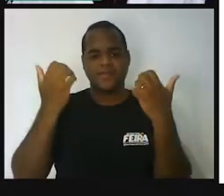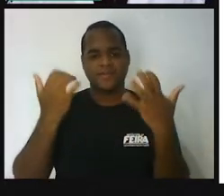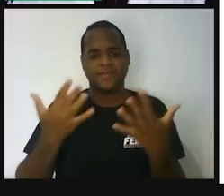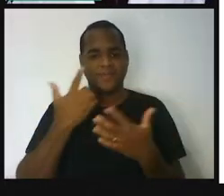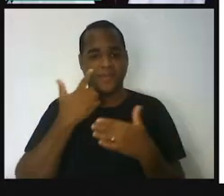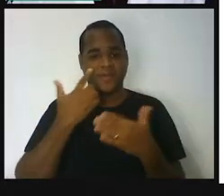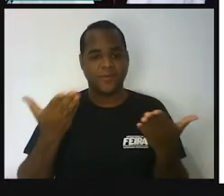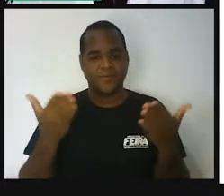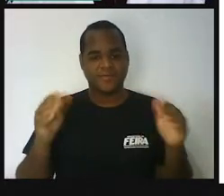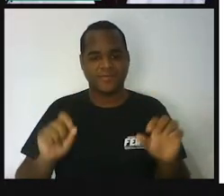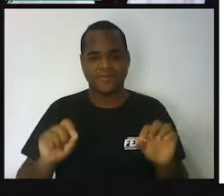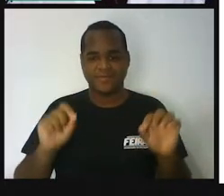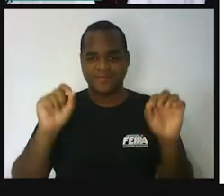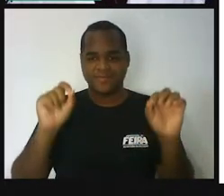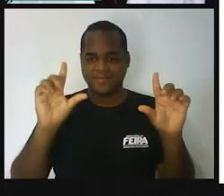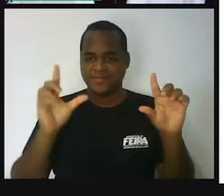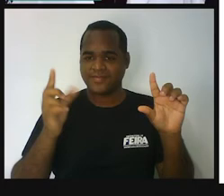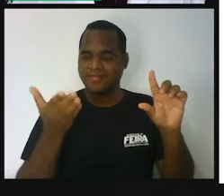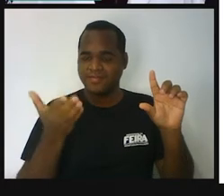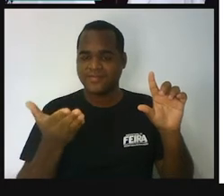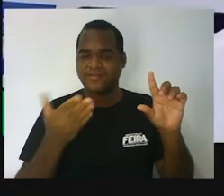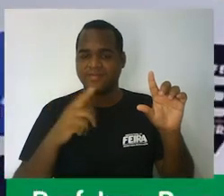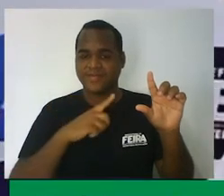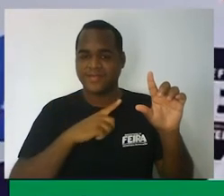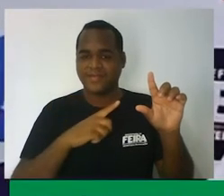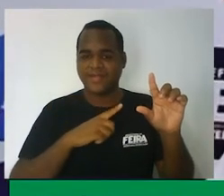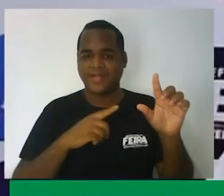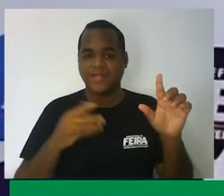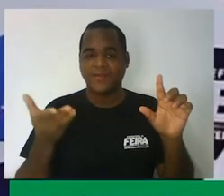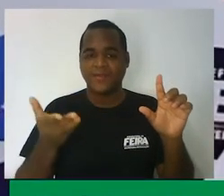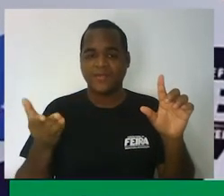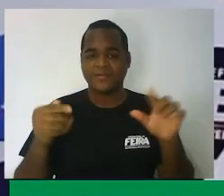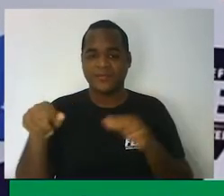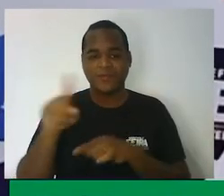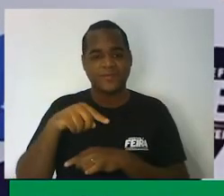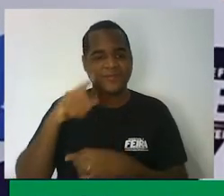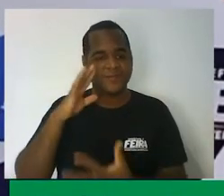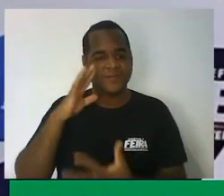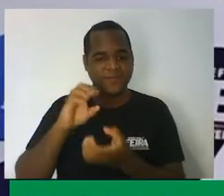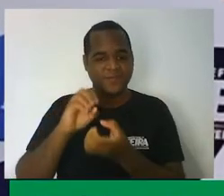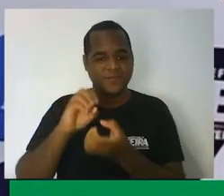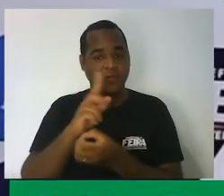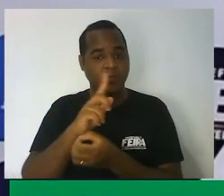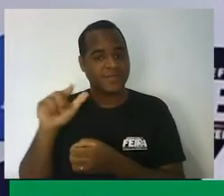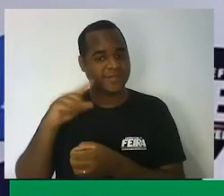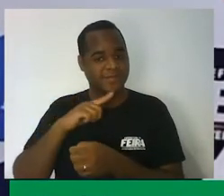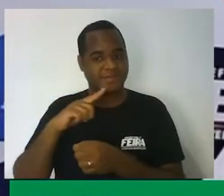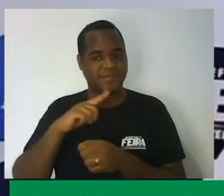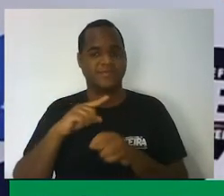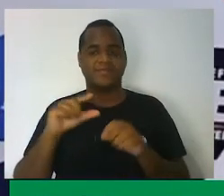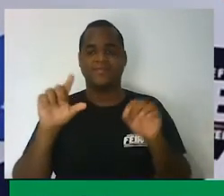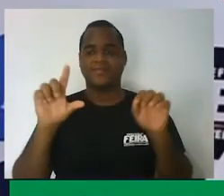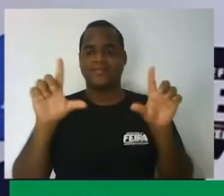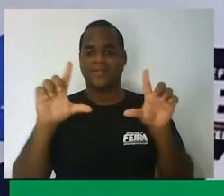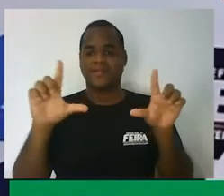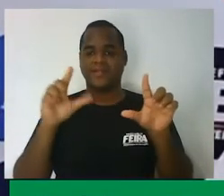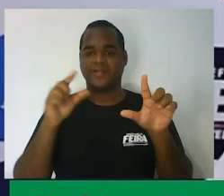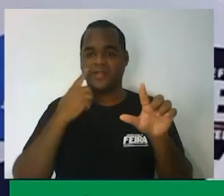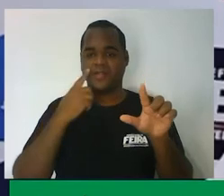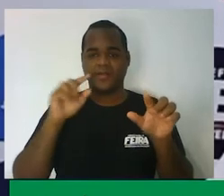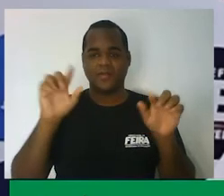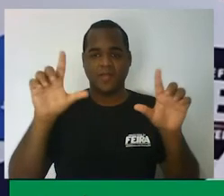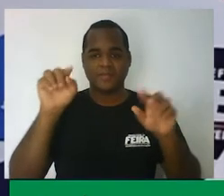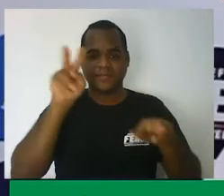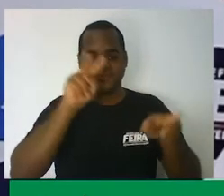dessa tela, tá bom? E aí a gente vai para uma outra tela que é o nosso quadro virtual,